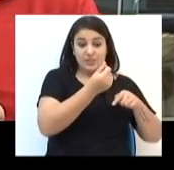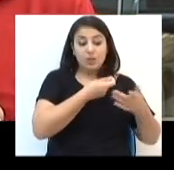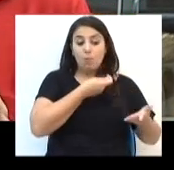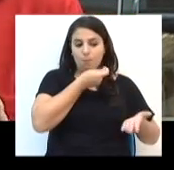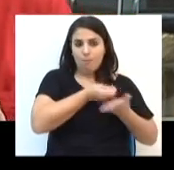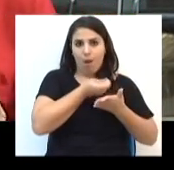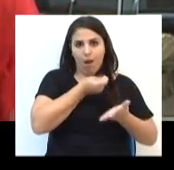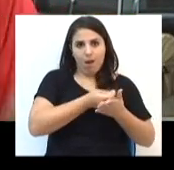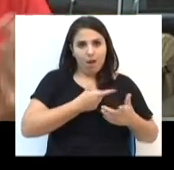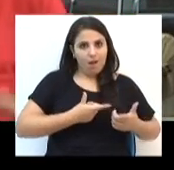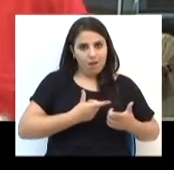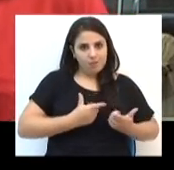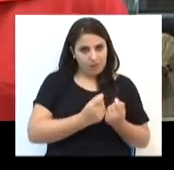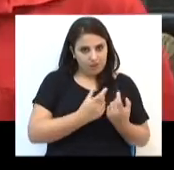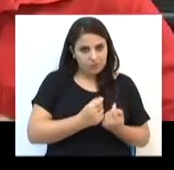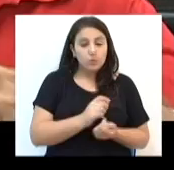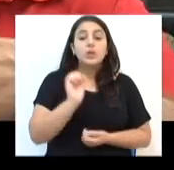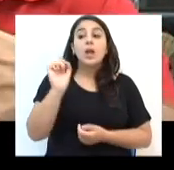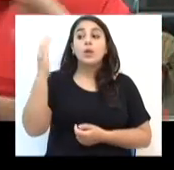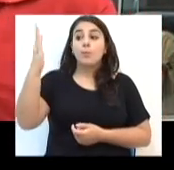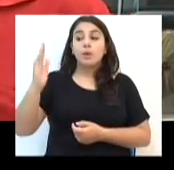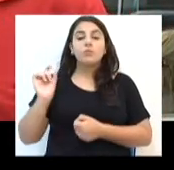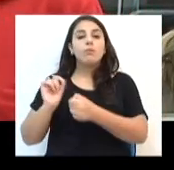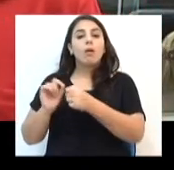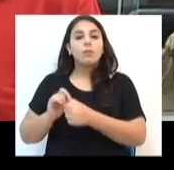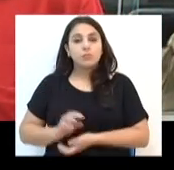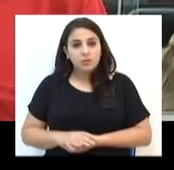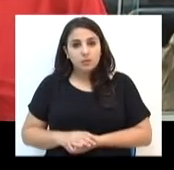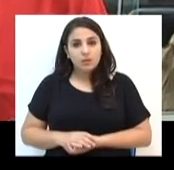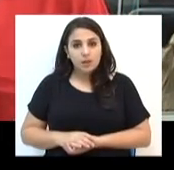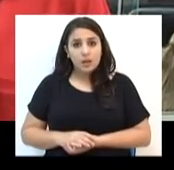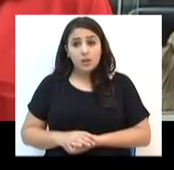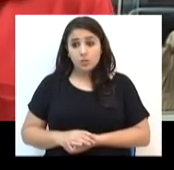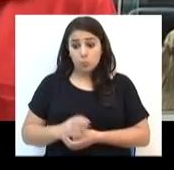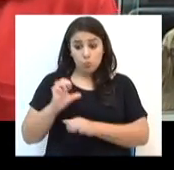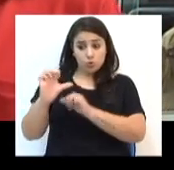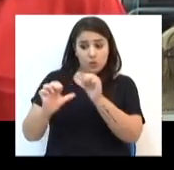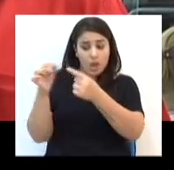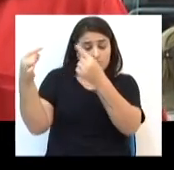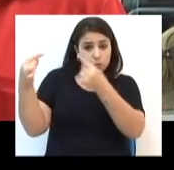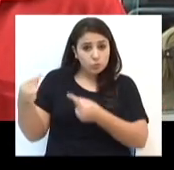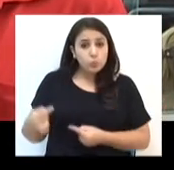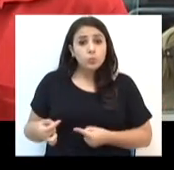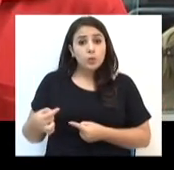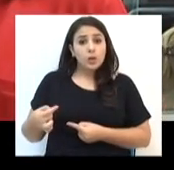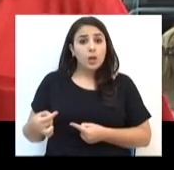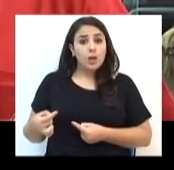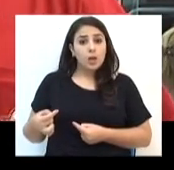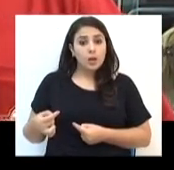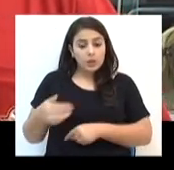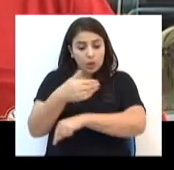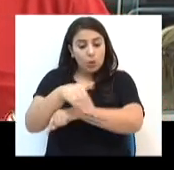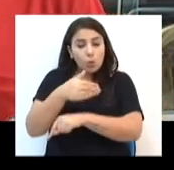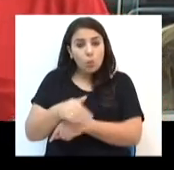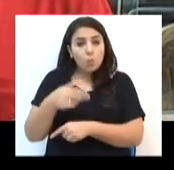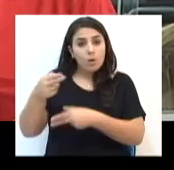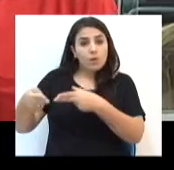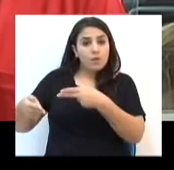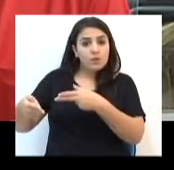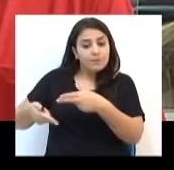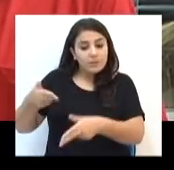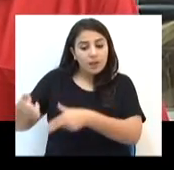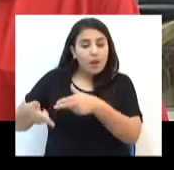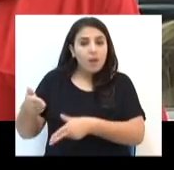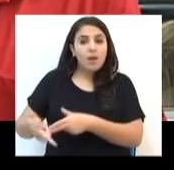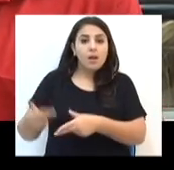Brasil fez? Ao invés de mexer na sua infraestrutura, viária, ferroviária, aérea,